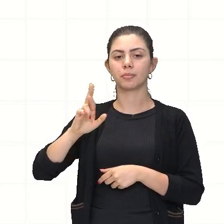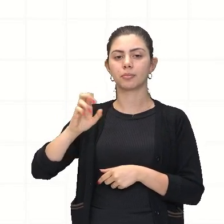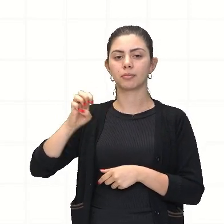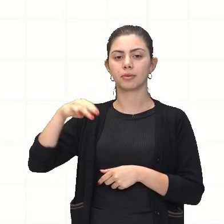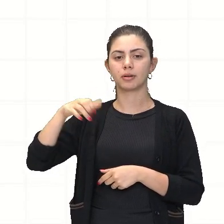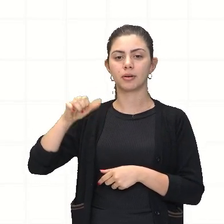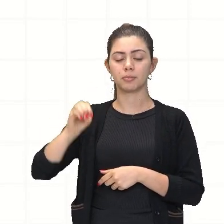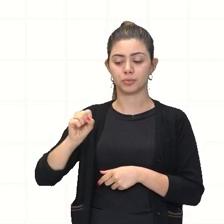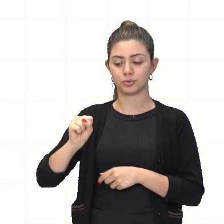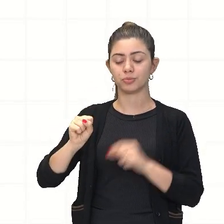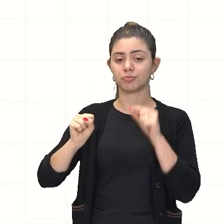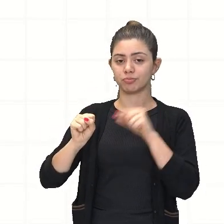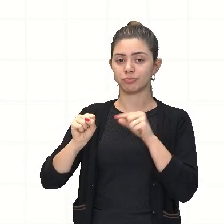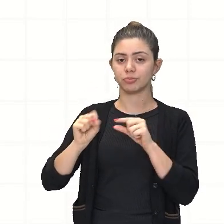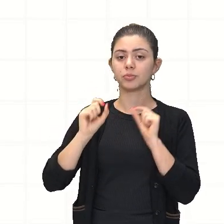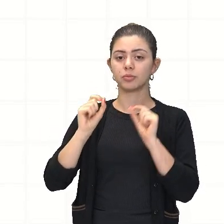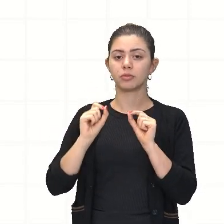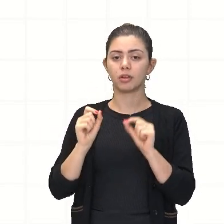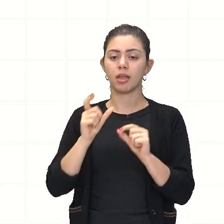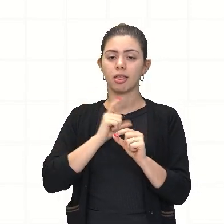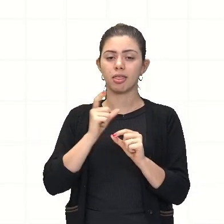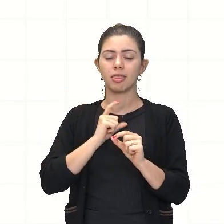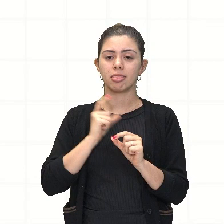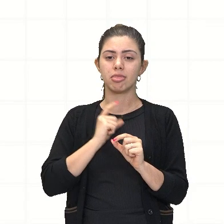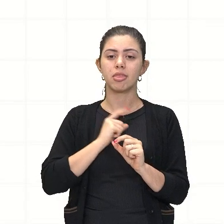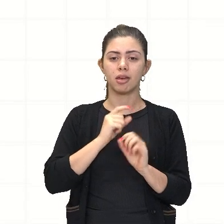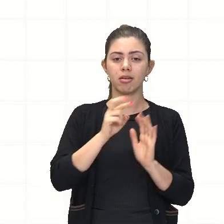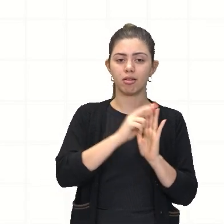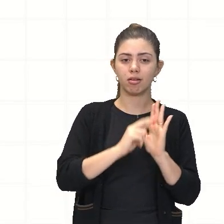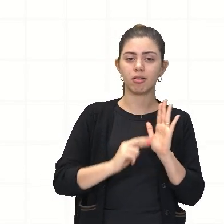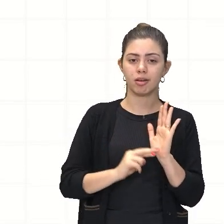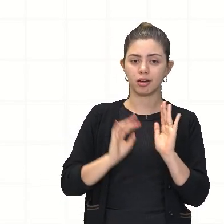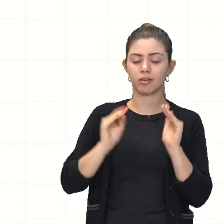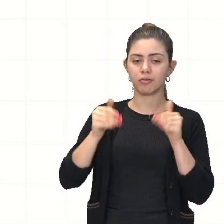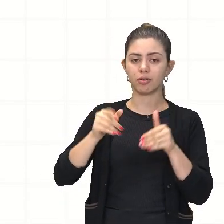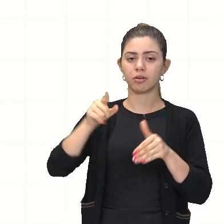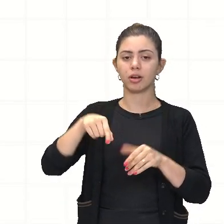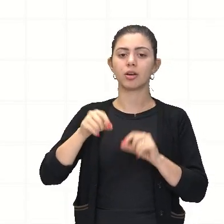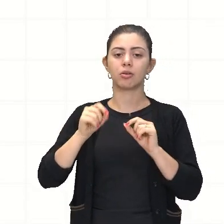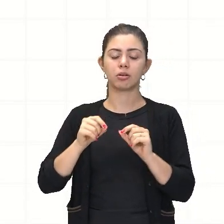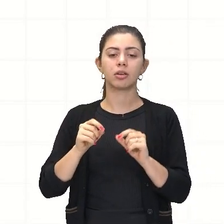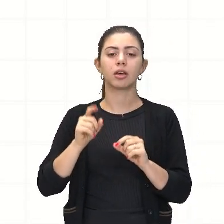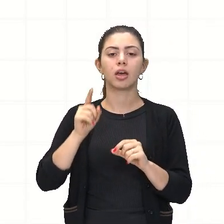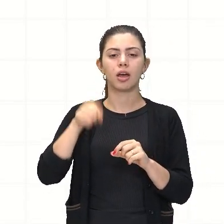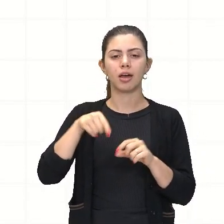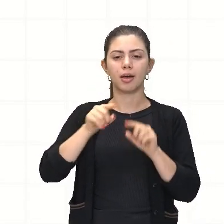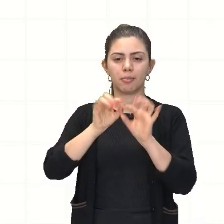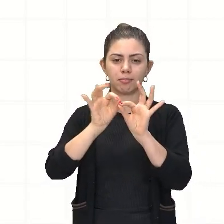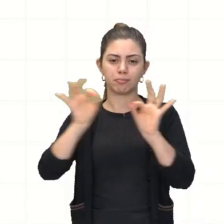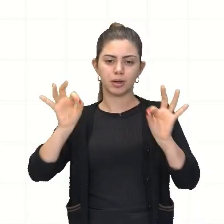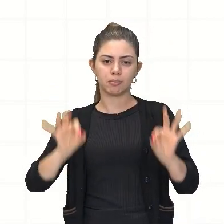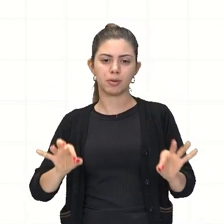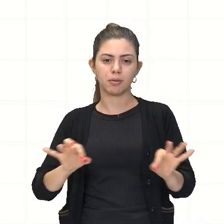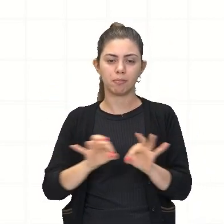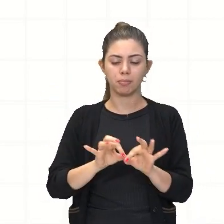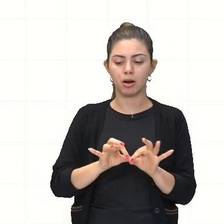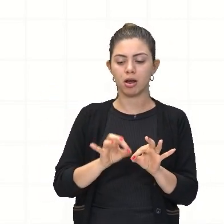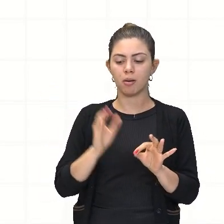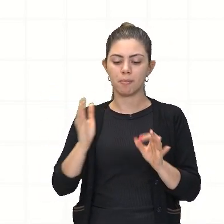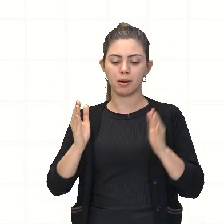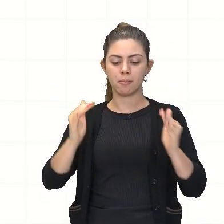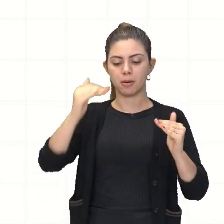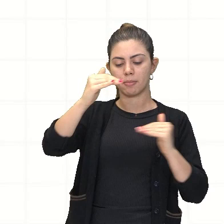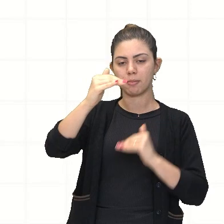paralelogramo, ele tem propriedades específicas como lados opostos iguais. Então, quem